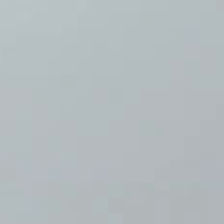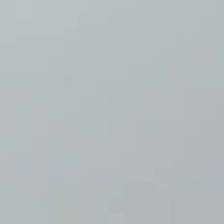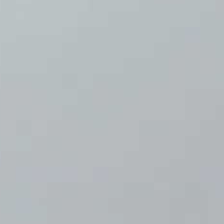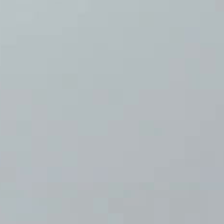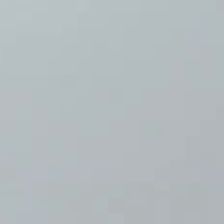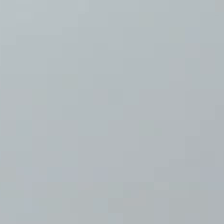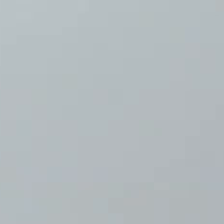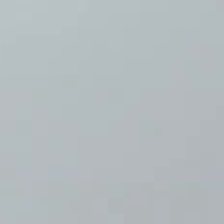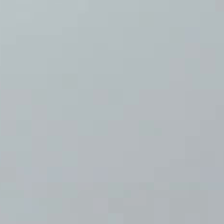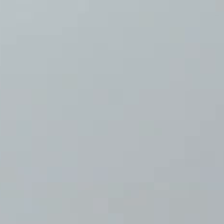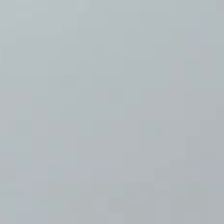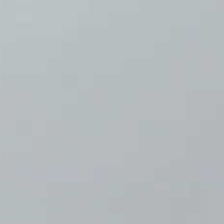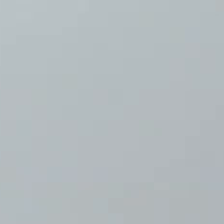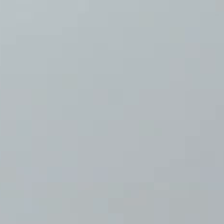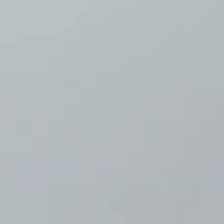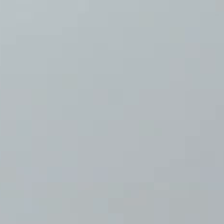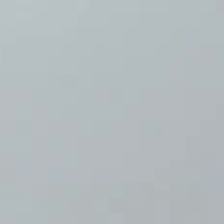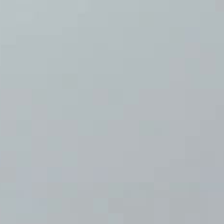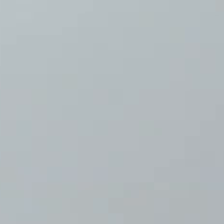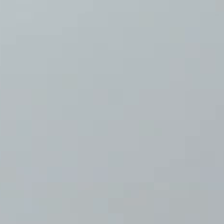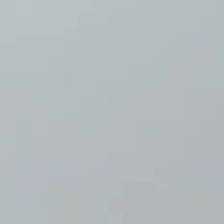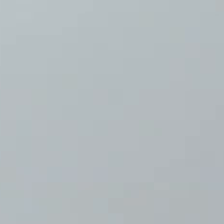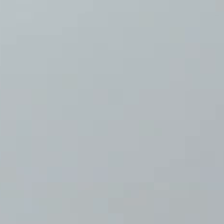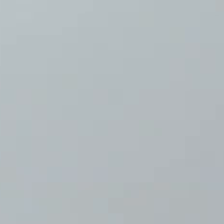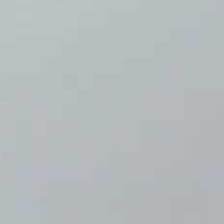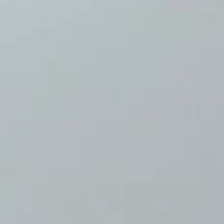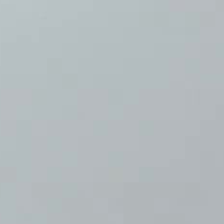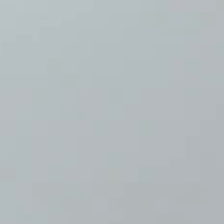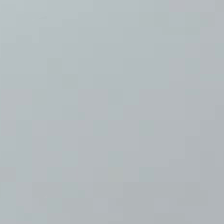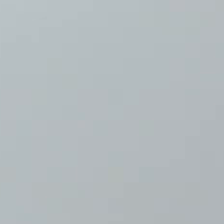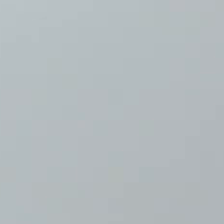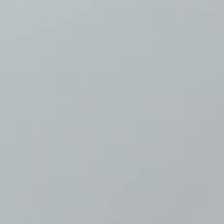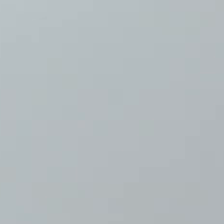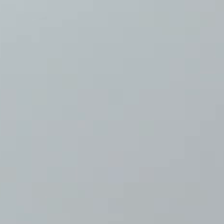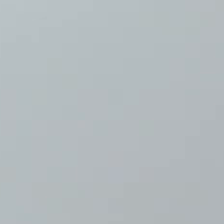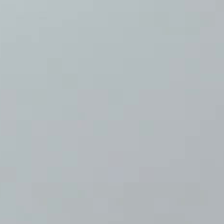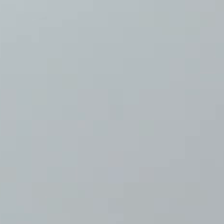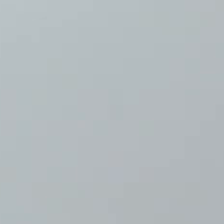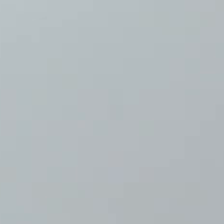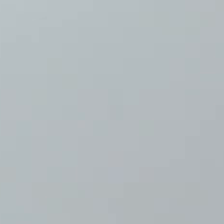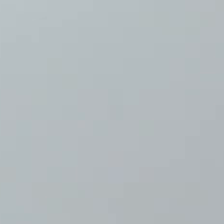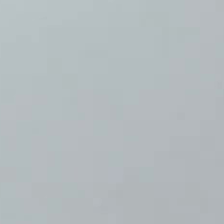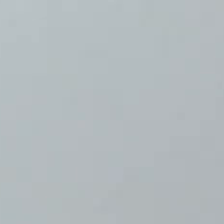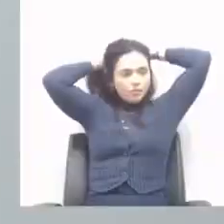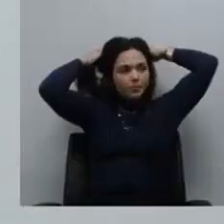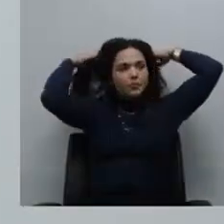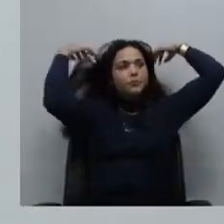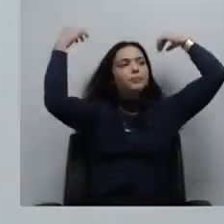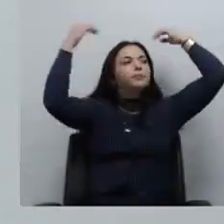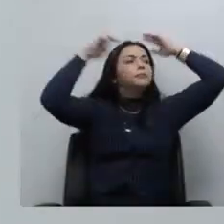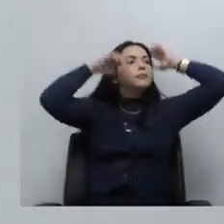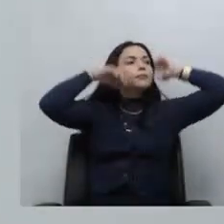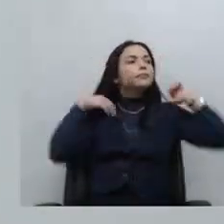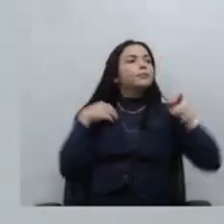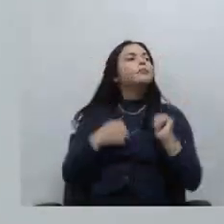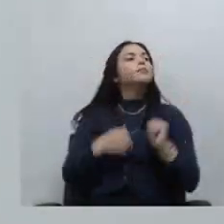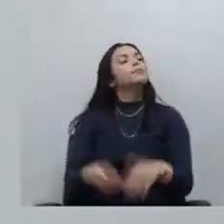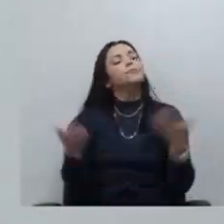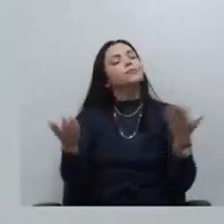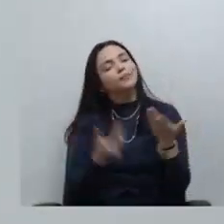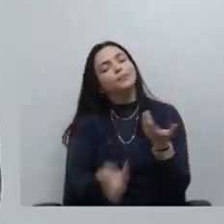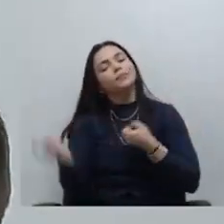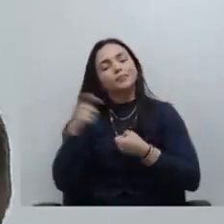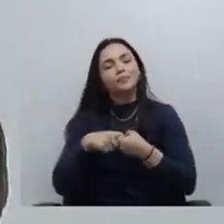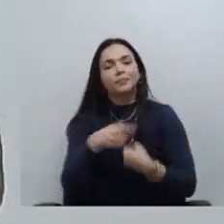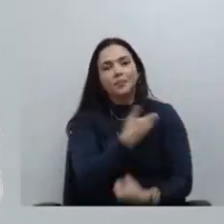esclarecimento acerca do tema e dos colegas dos conselheiros e dos conselheiros também muito obrigado presidente devolvo a palavra